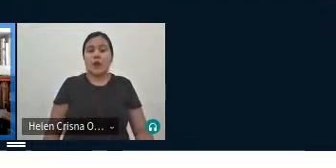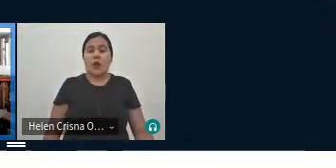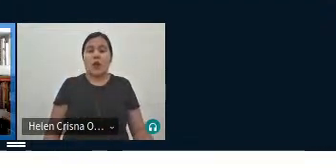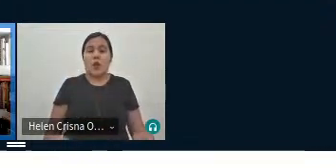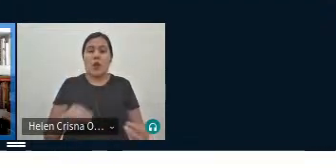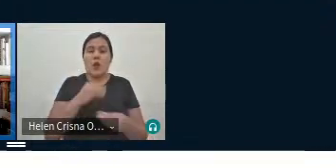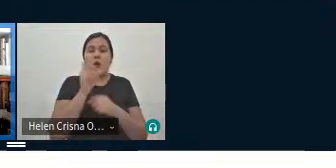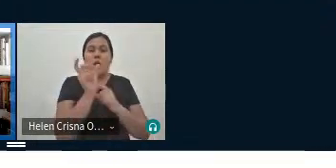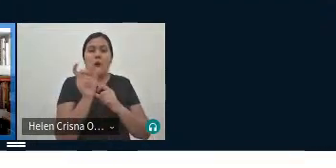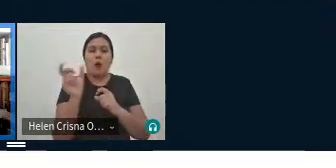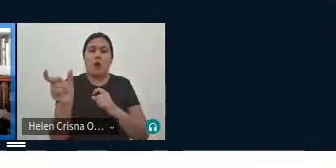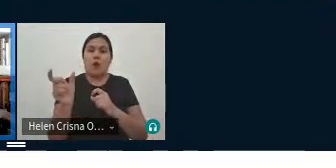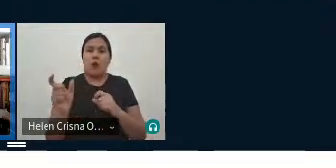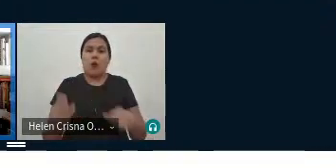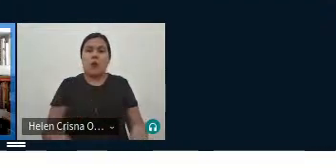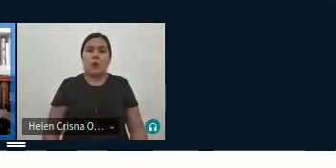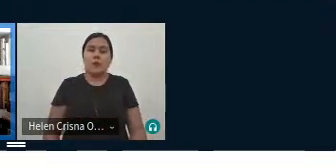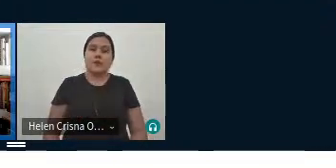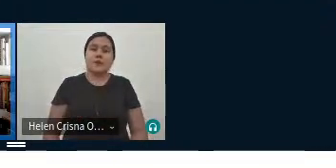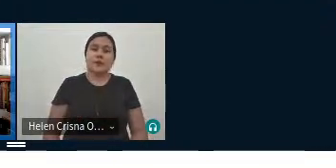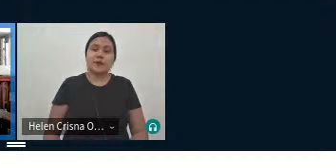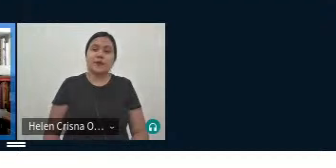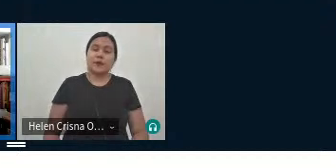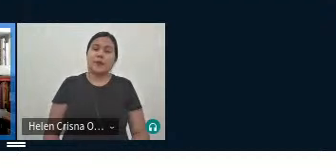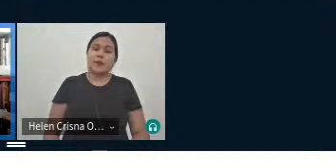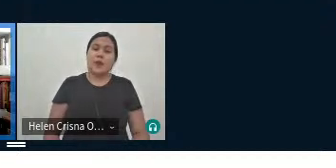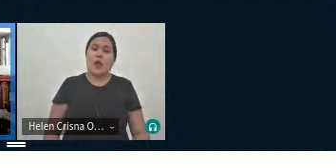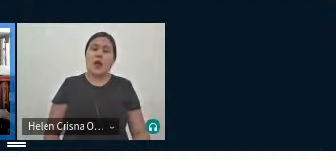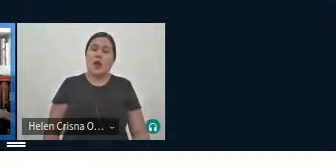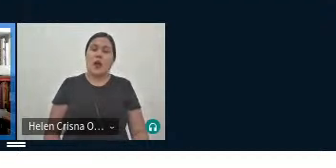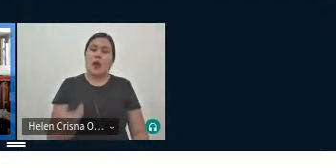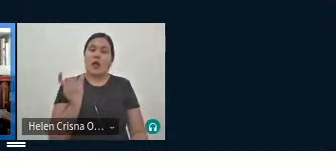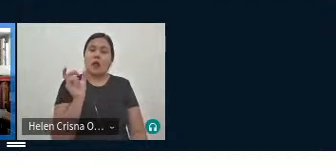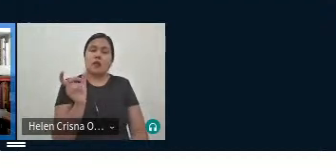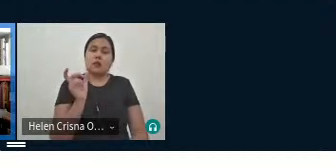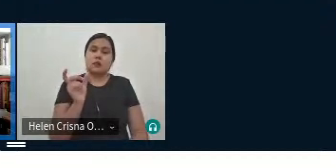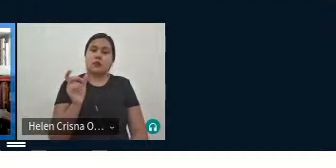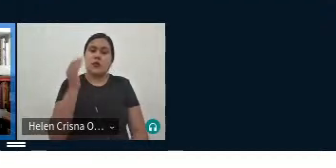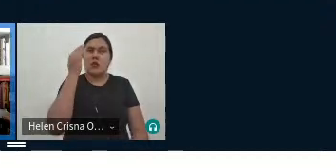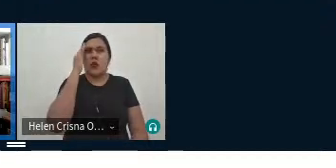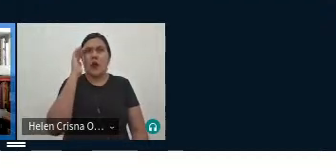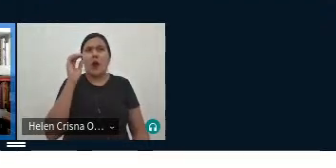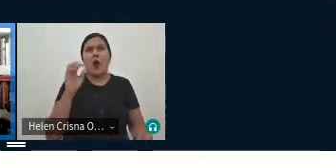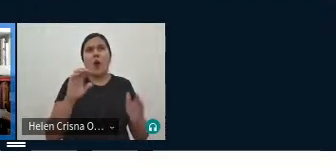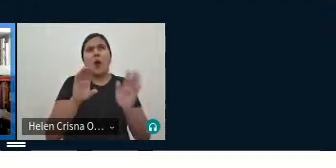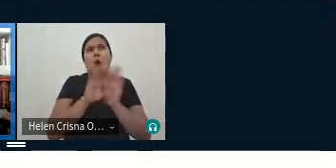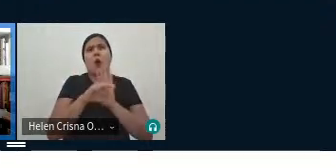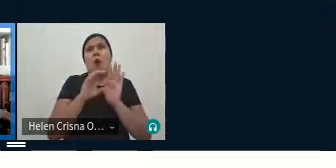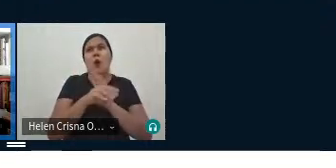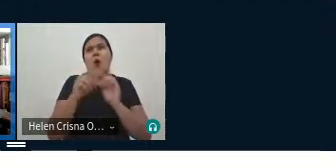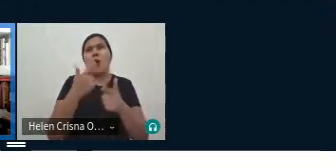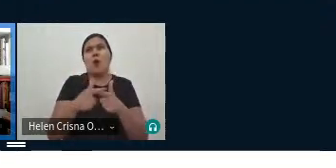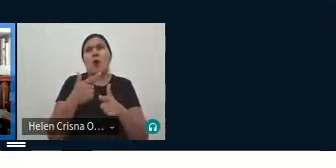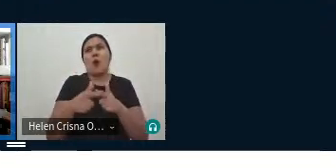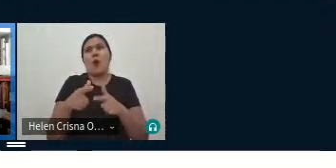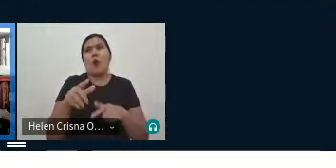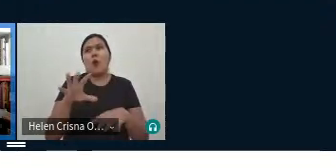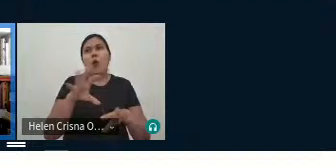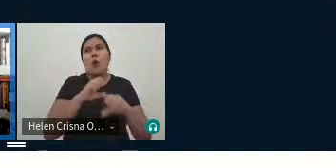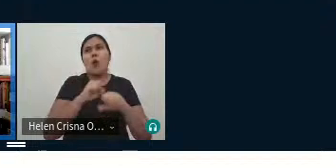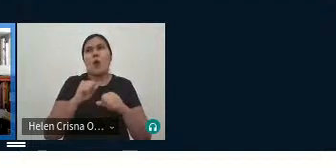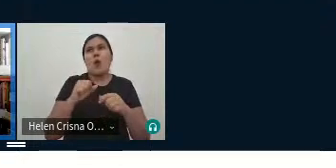as palavras de Christian esse termo ele compreende uma uma concentração do problema que busca capturar as